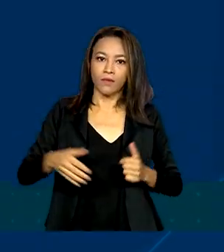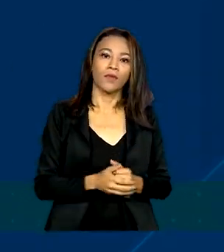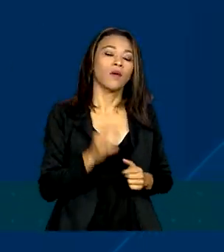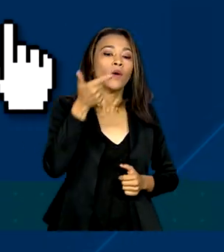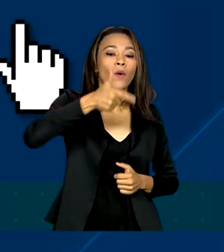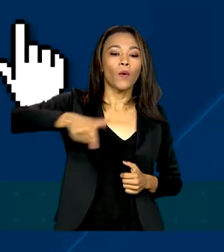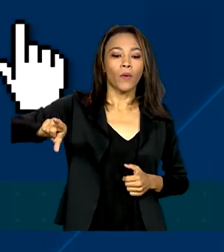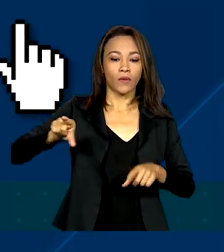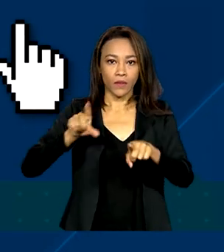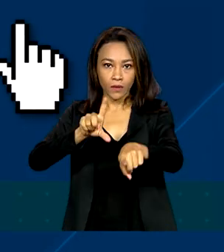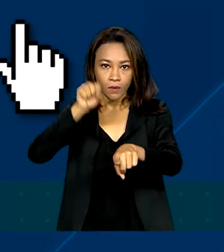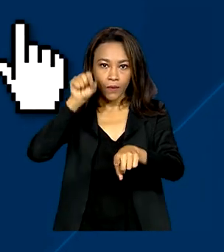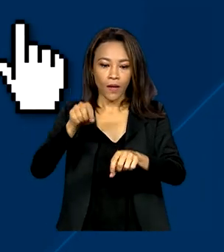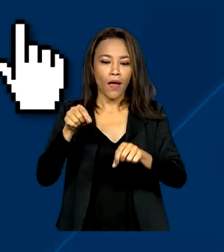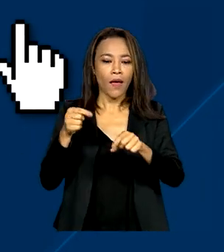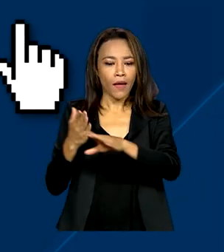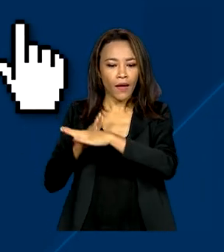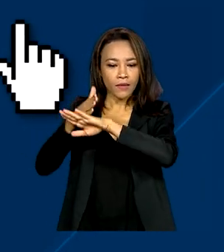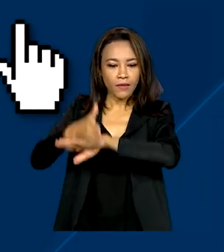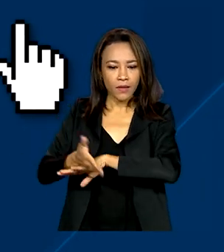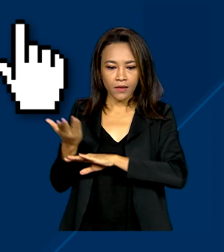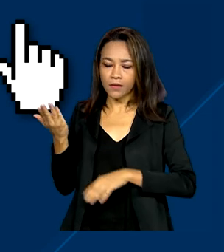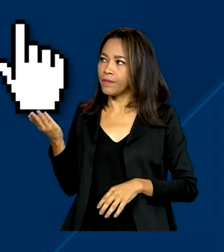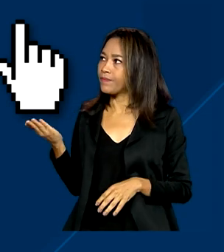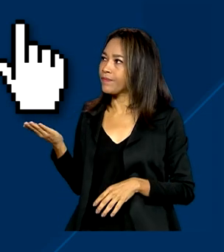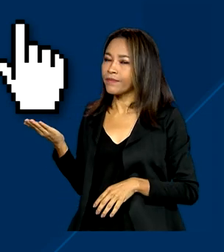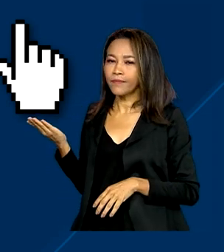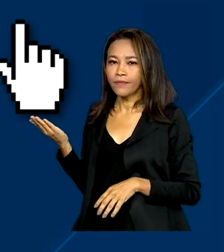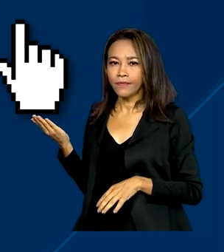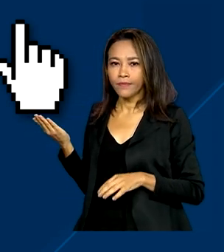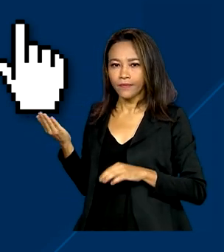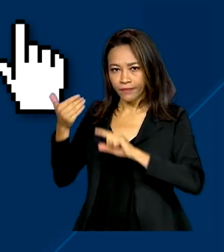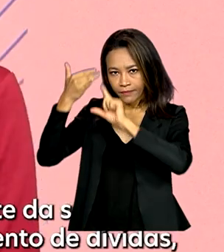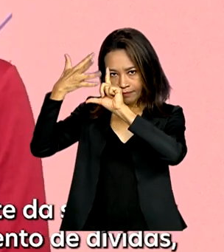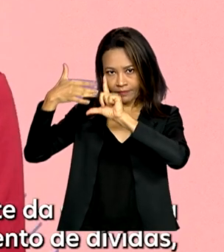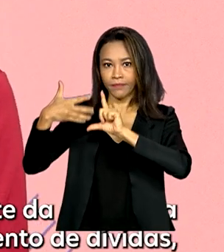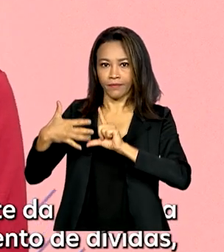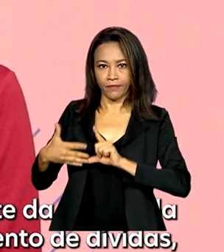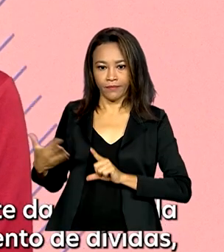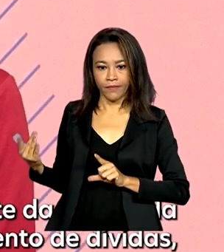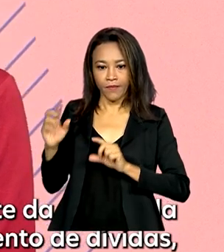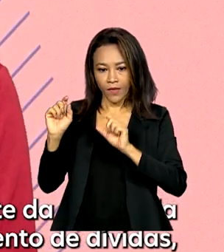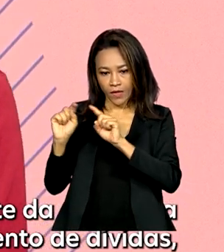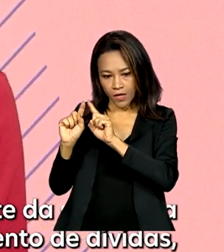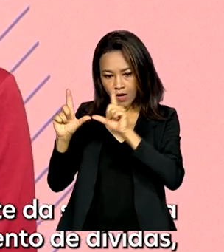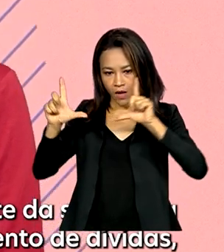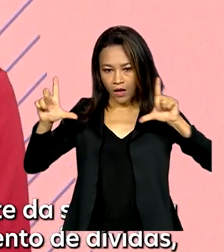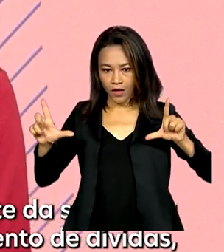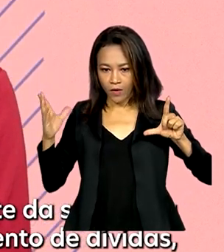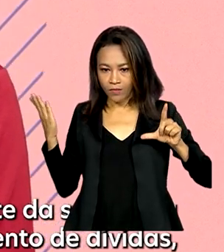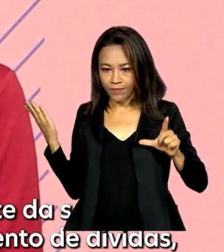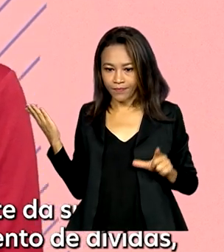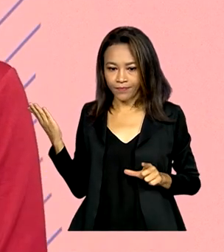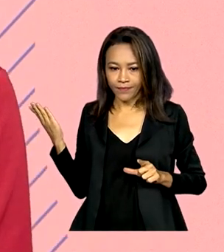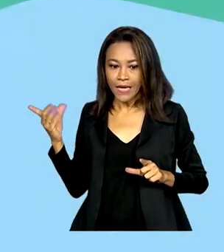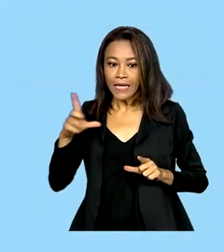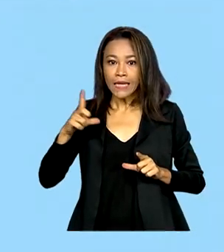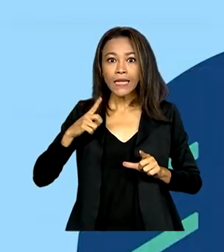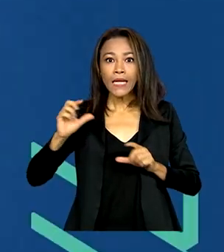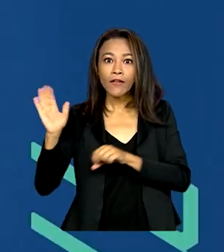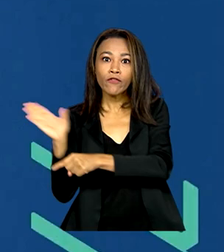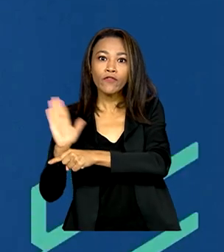Outra opção é acessar o portal consumidor.gov.br. Na página do mutirão, há vídeos